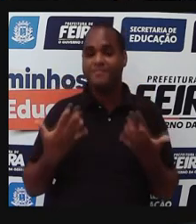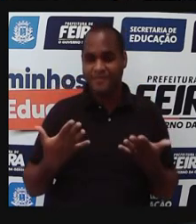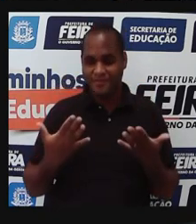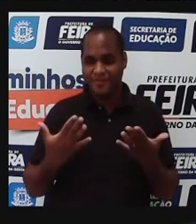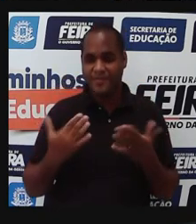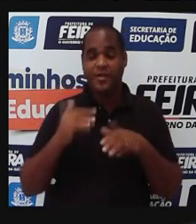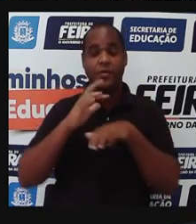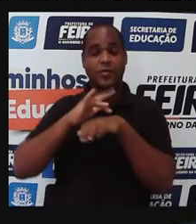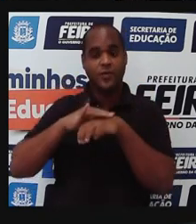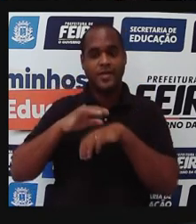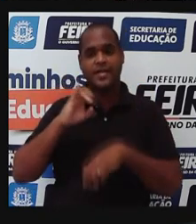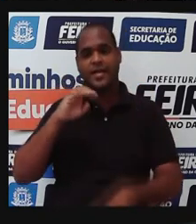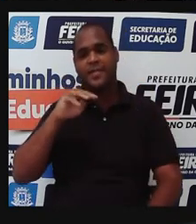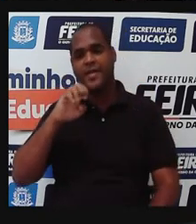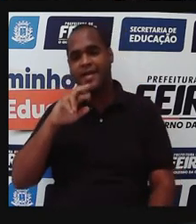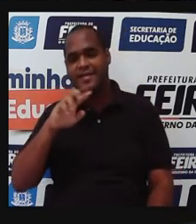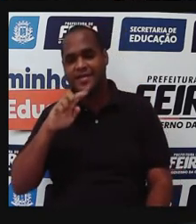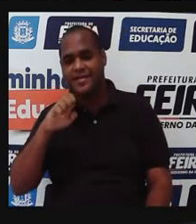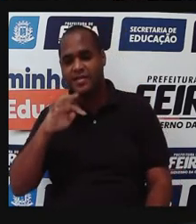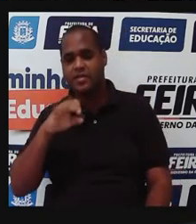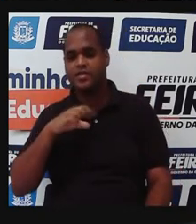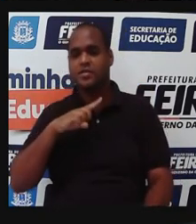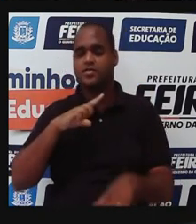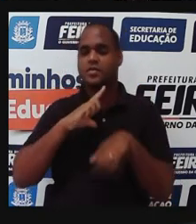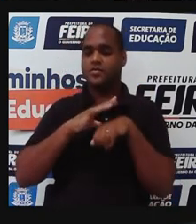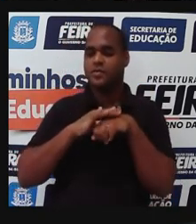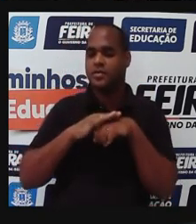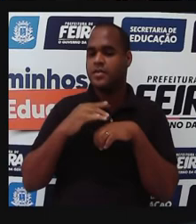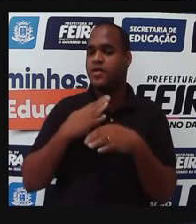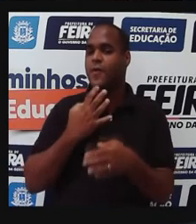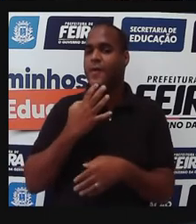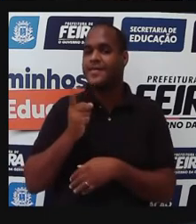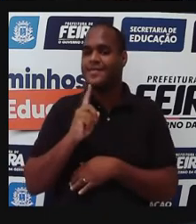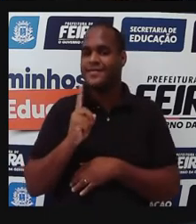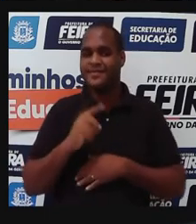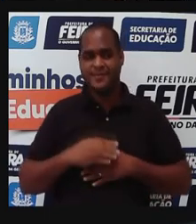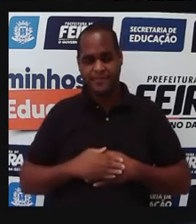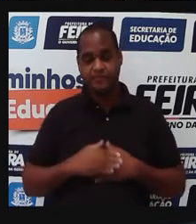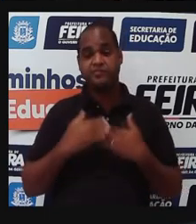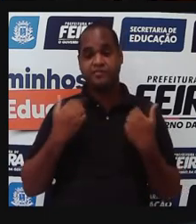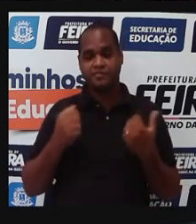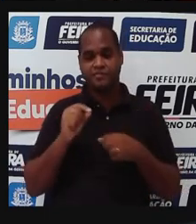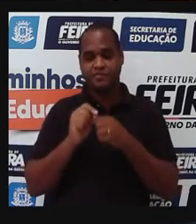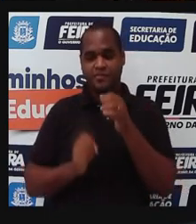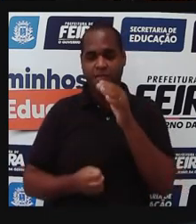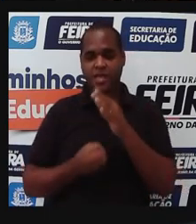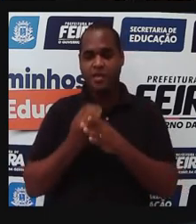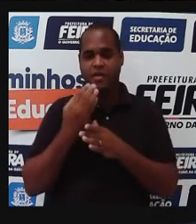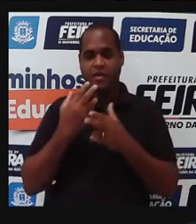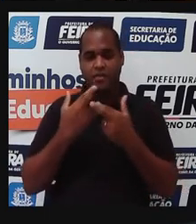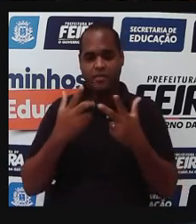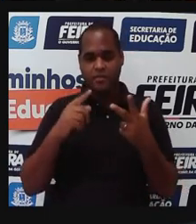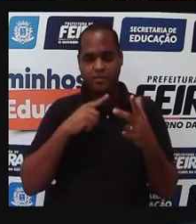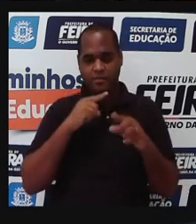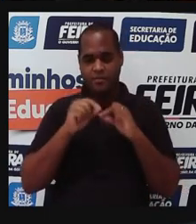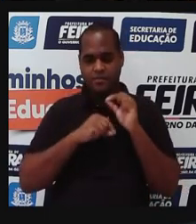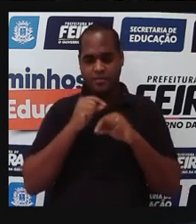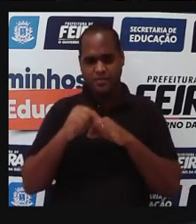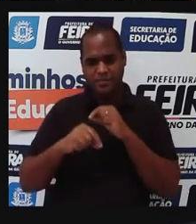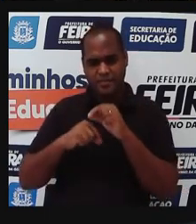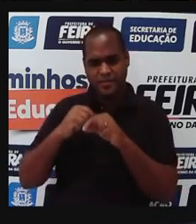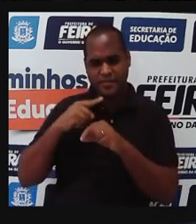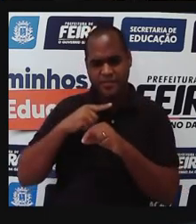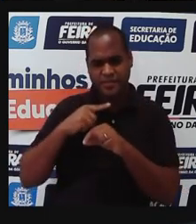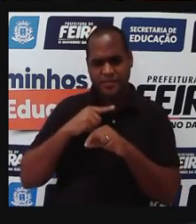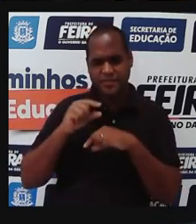as doenças emergentes são aquelas doenças, até então, que desconhecidas e que surgiram, né, se colocam uma média,